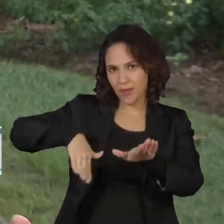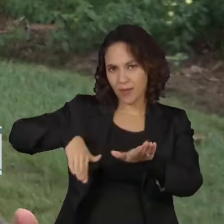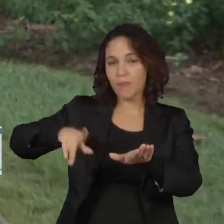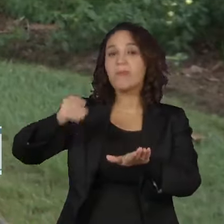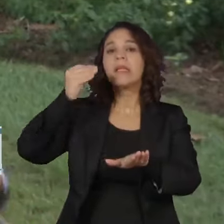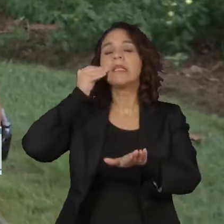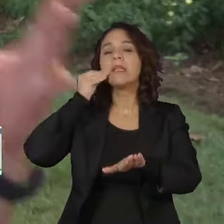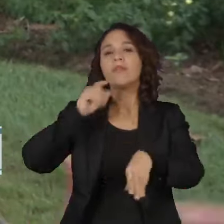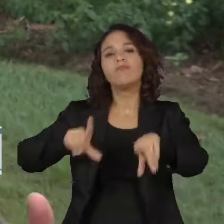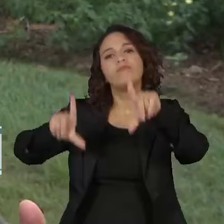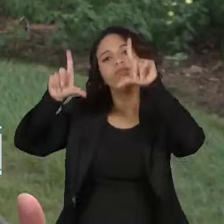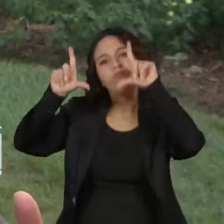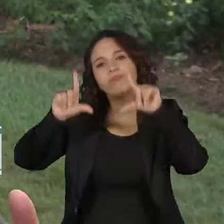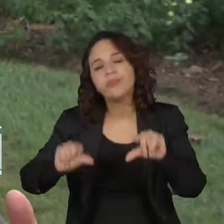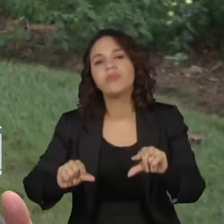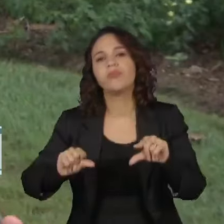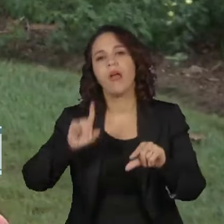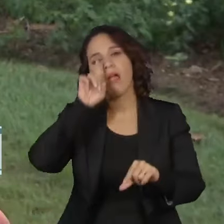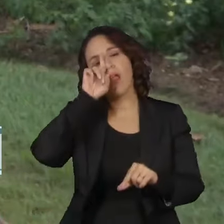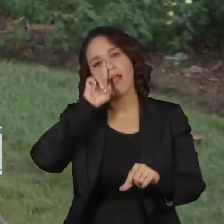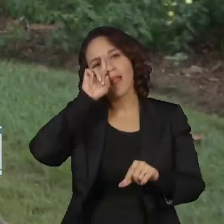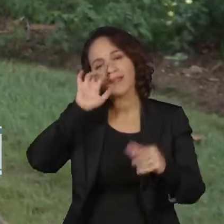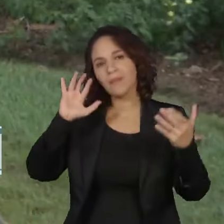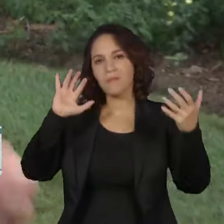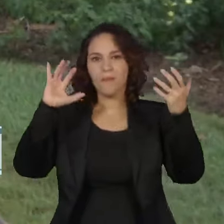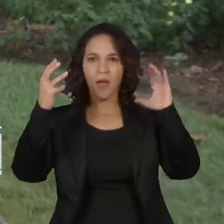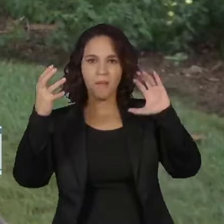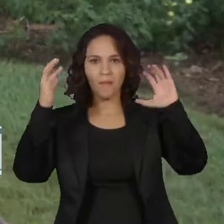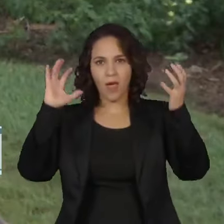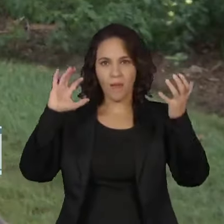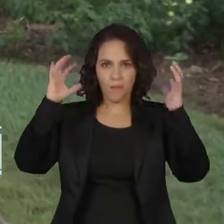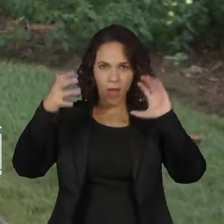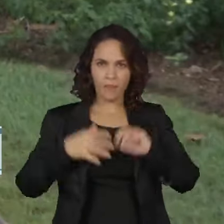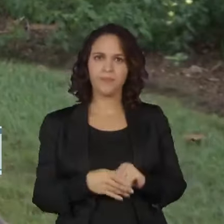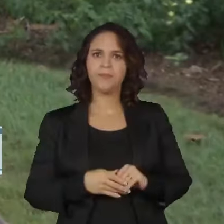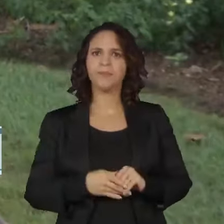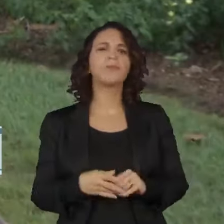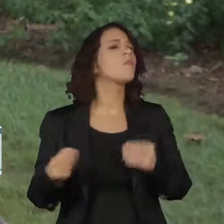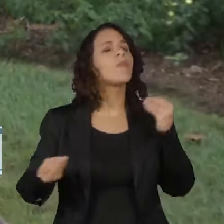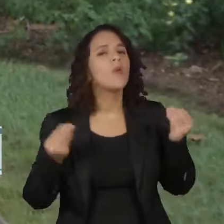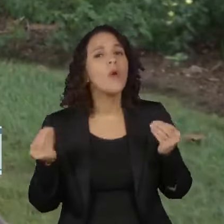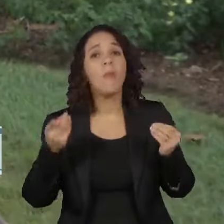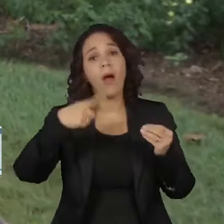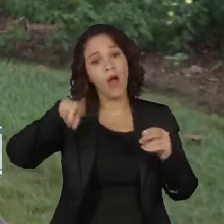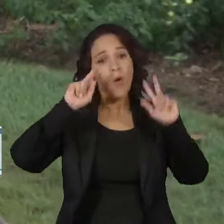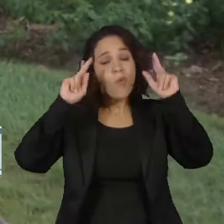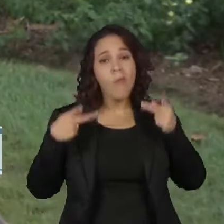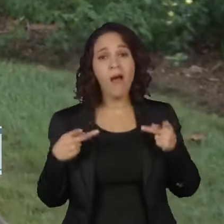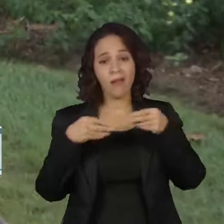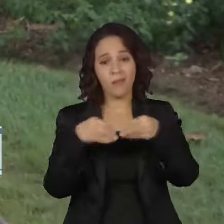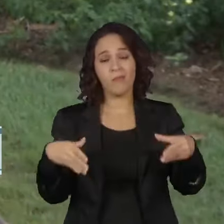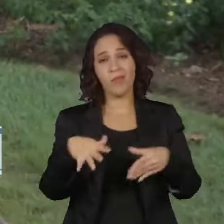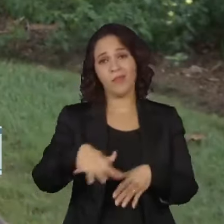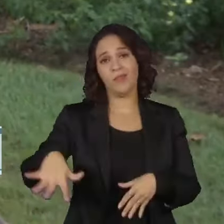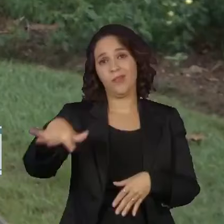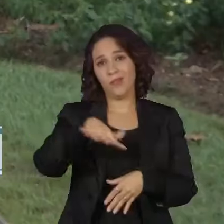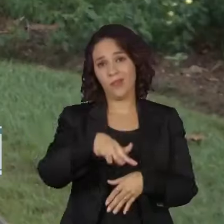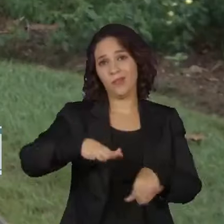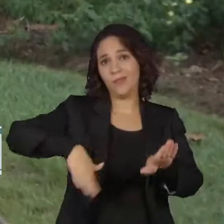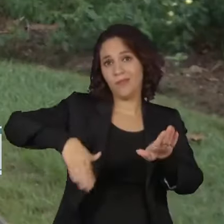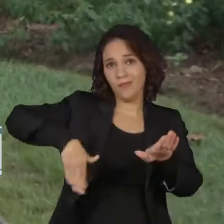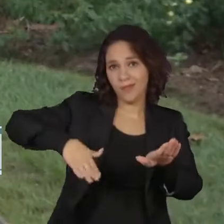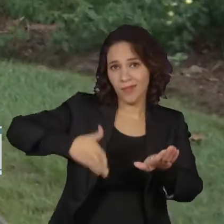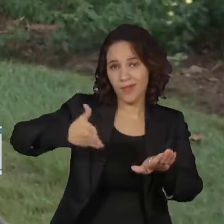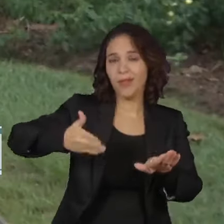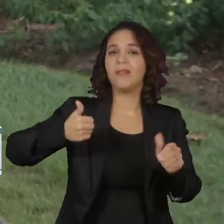amortecimento aos impactos das mudanças do clima. Um amortecimento aos impactos antrópicos que a gente já realiza em vários lugares no nosso litoral,